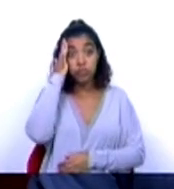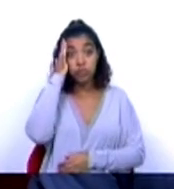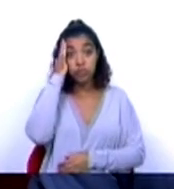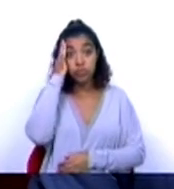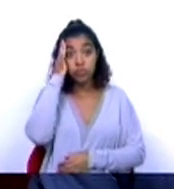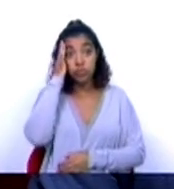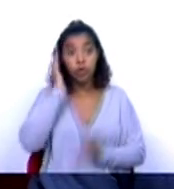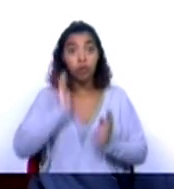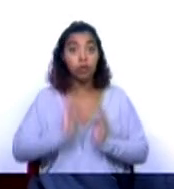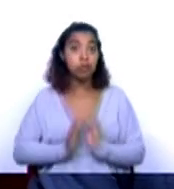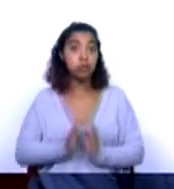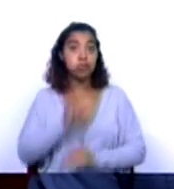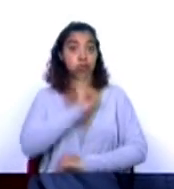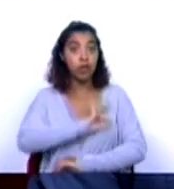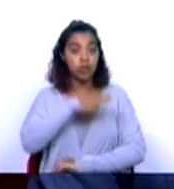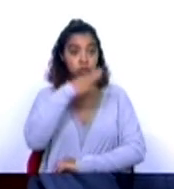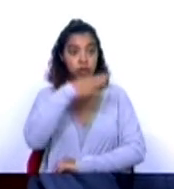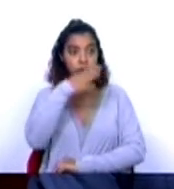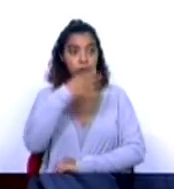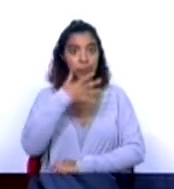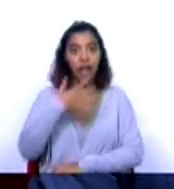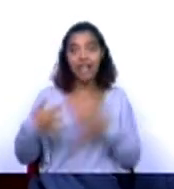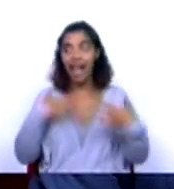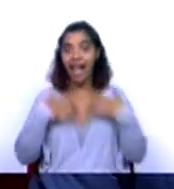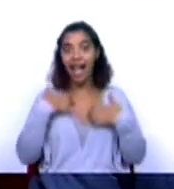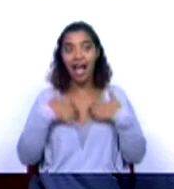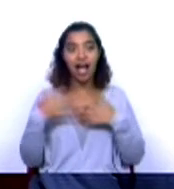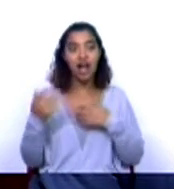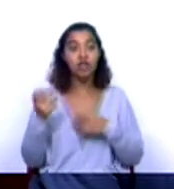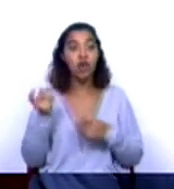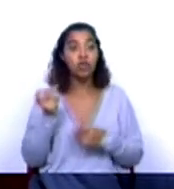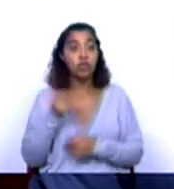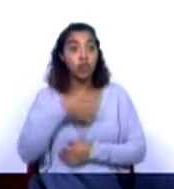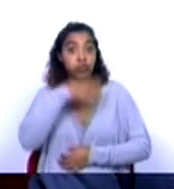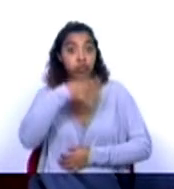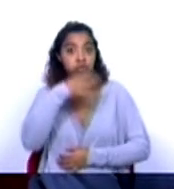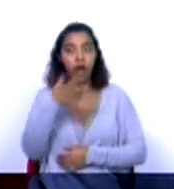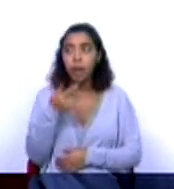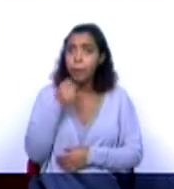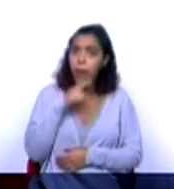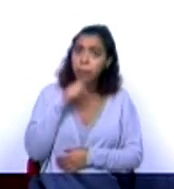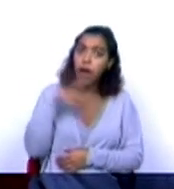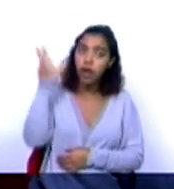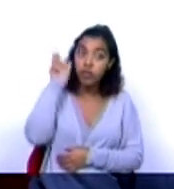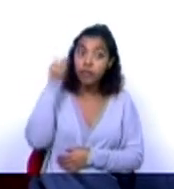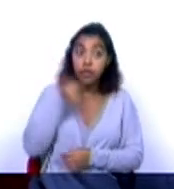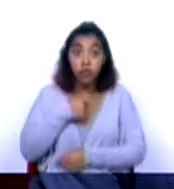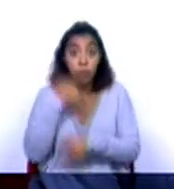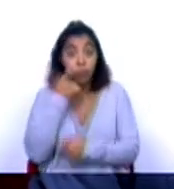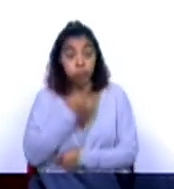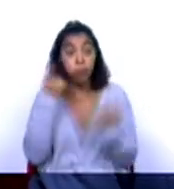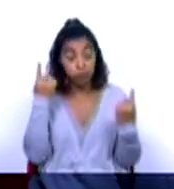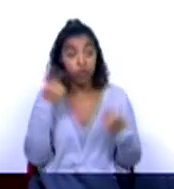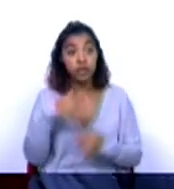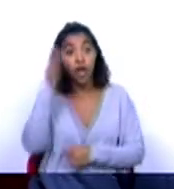de os Srs. Deputados se entusiasmar com o meu discurso, podiam ouvi-lo. E eu mostrei suficientemente, e os números